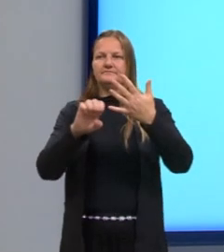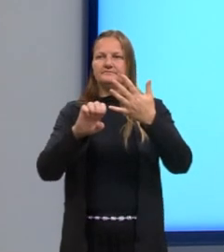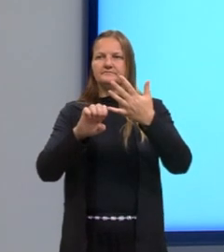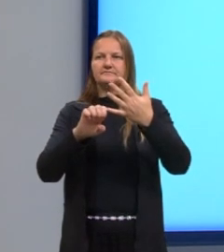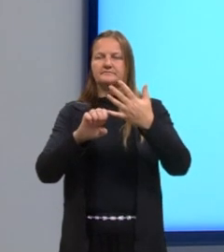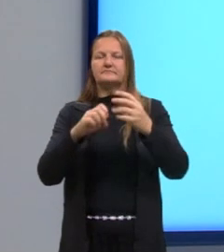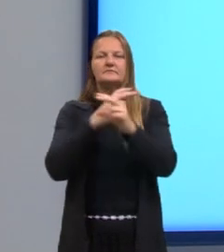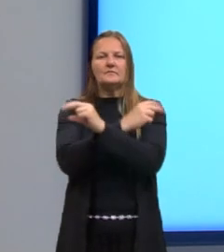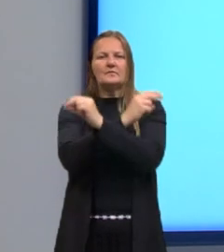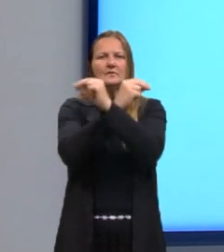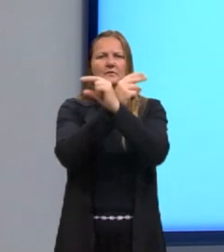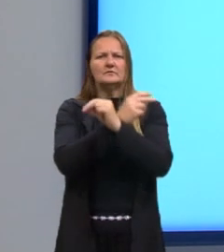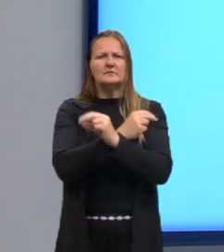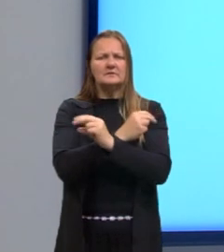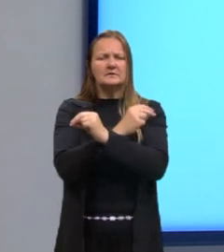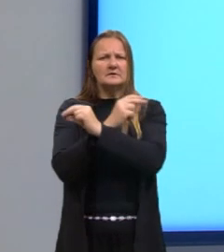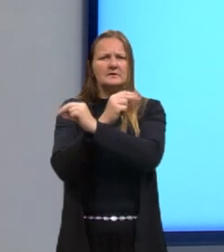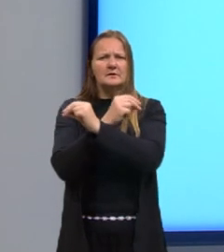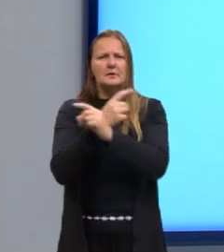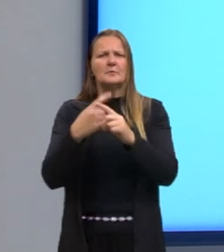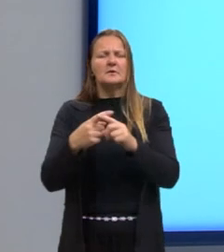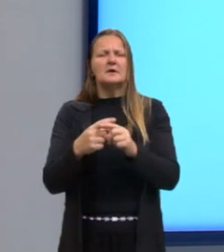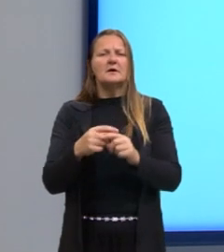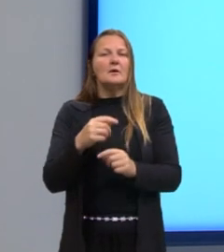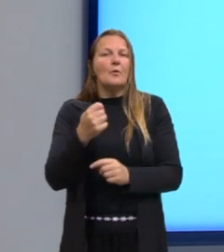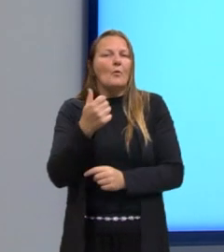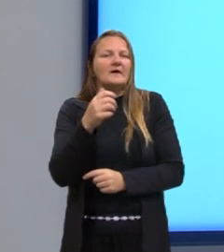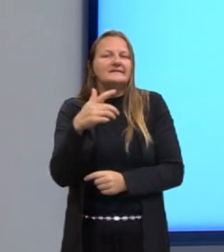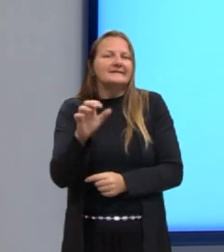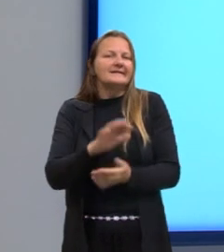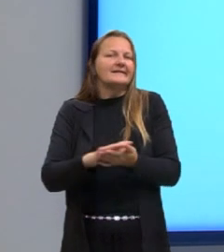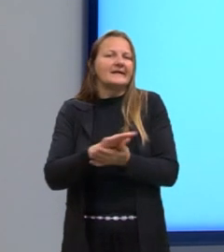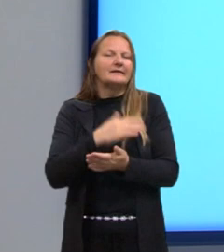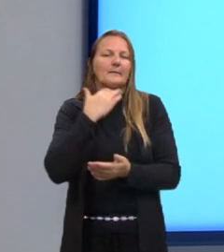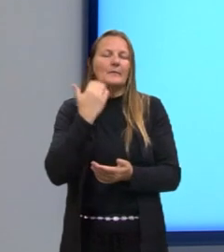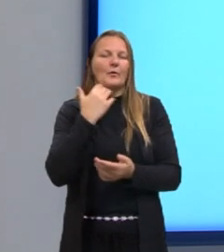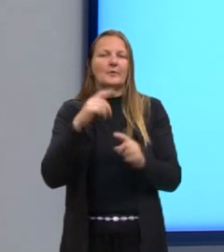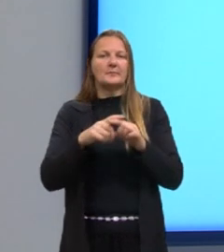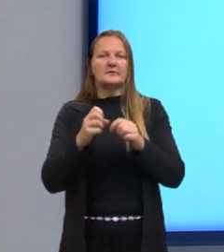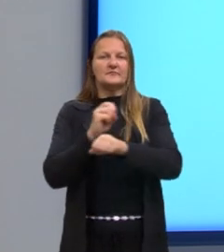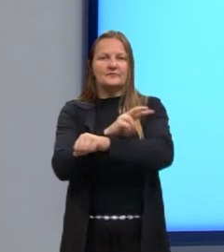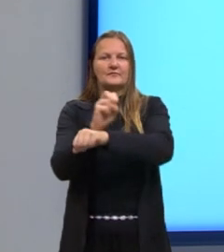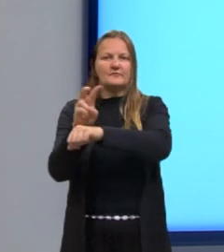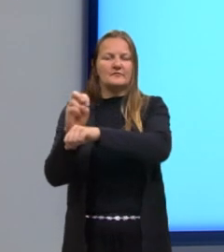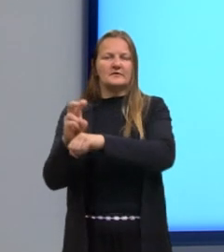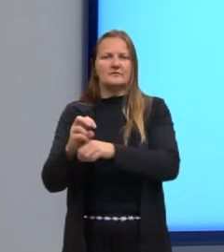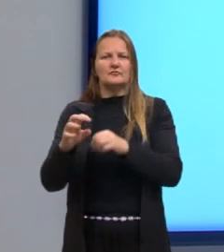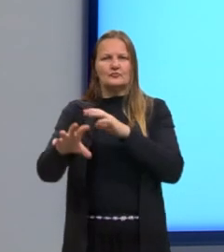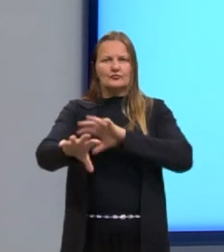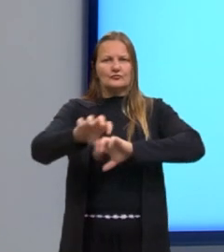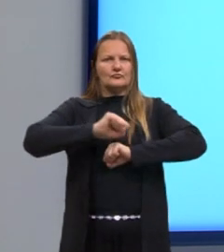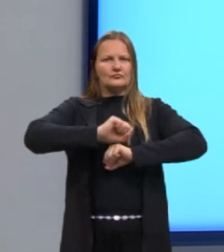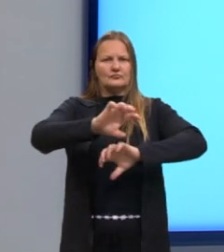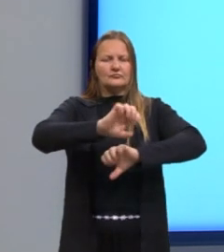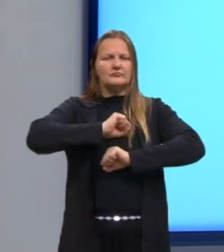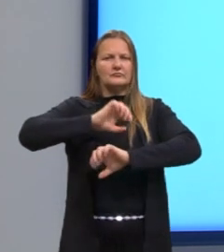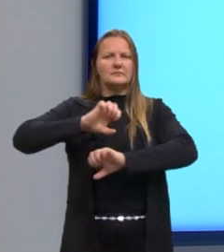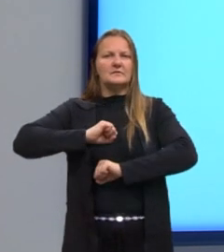Dengue, cuja baixa letalidade indica a maior eficiência do vírus em parasitar seus hospedeiros,